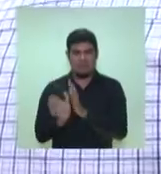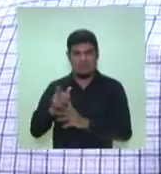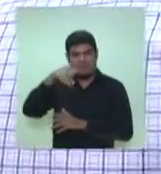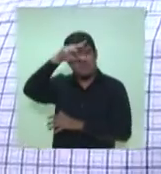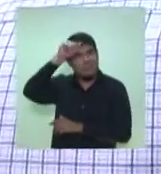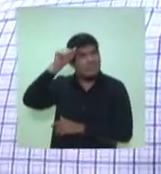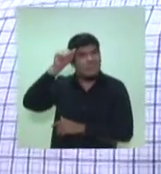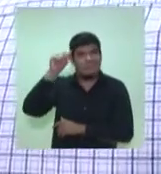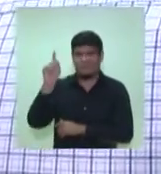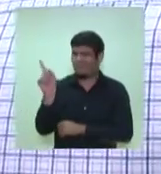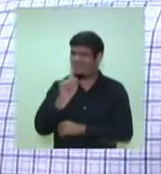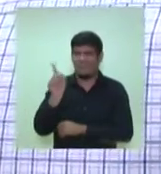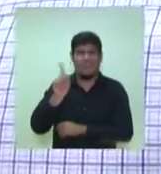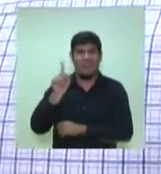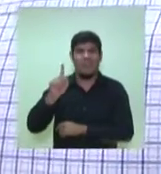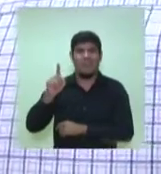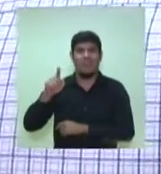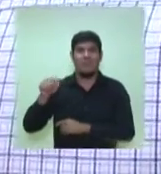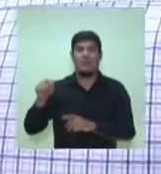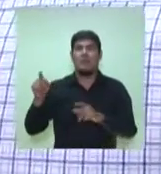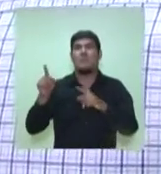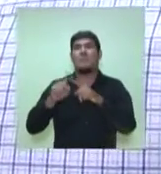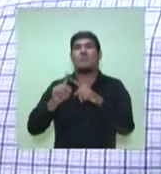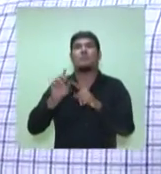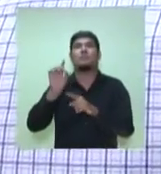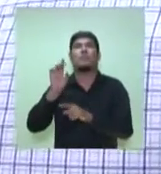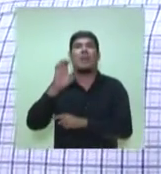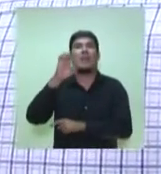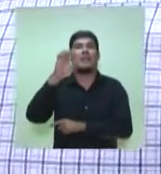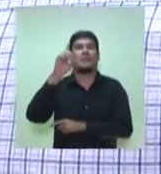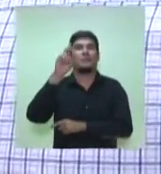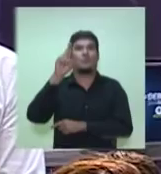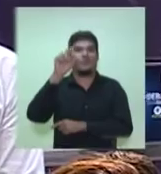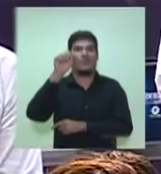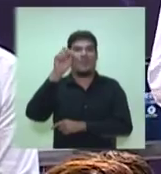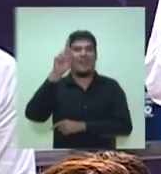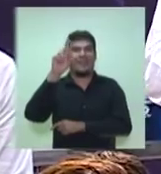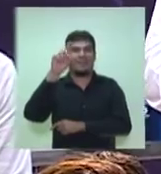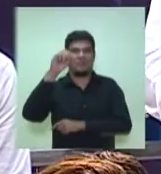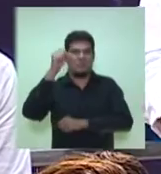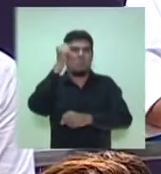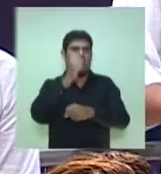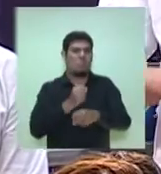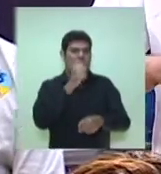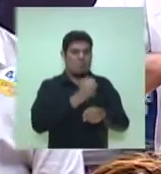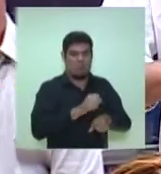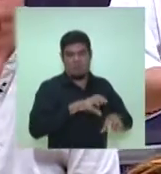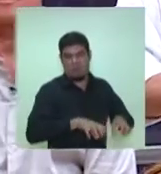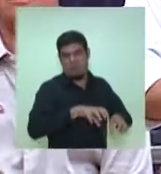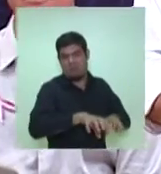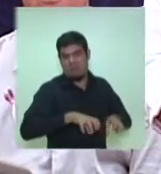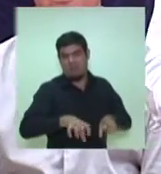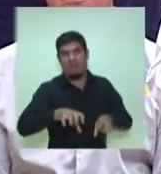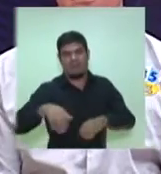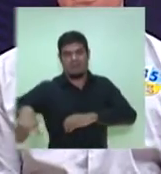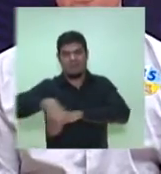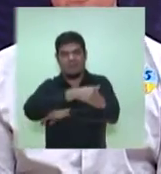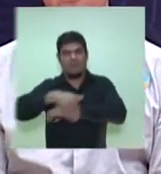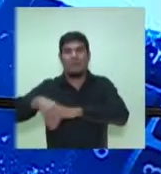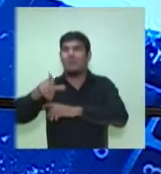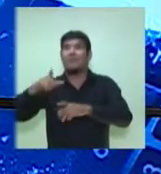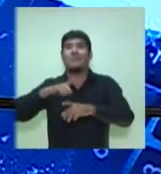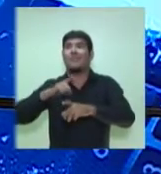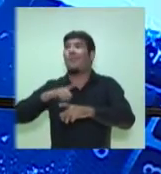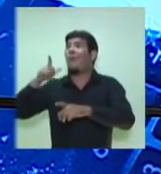Manaus é muito mais do que Eduardo Ribeiro. Se você andar na Marechal Deodoro, na Marcílio Dias, na Guilherme Moreira, na Praça Terreira Aranha,